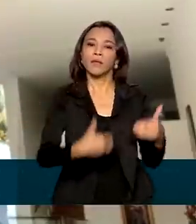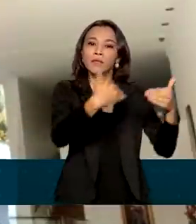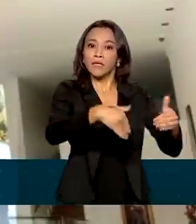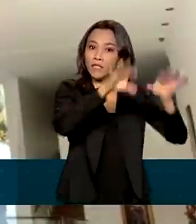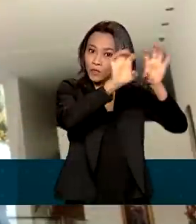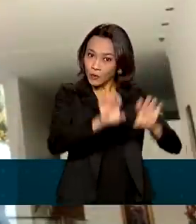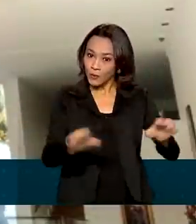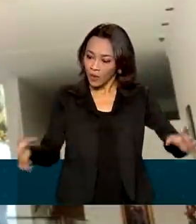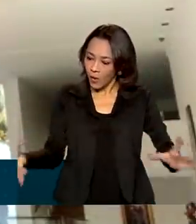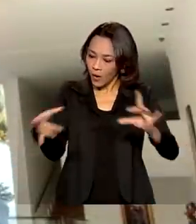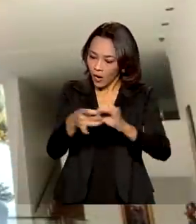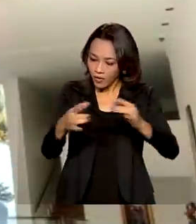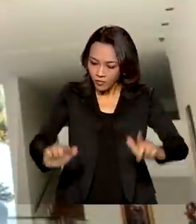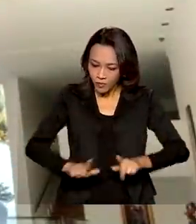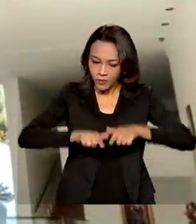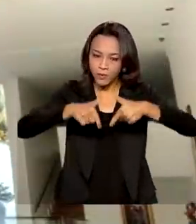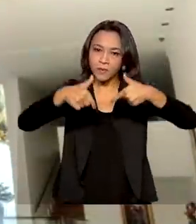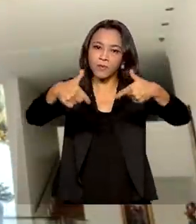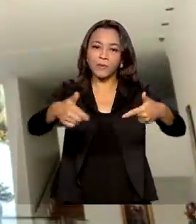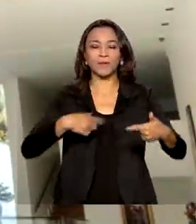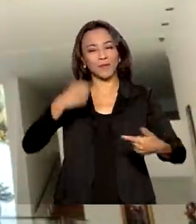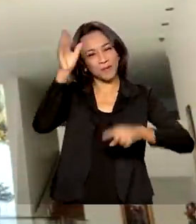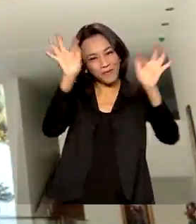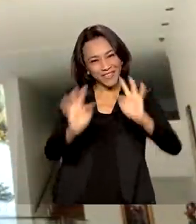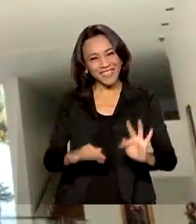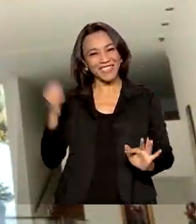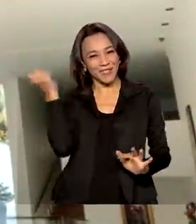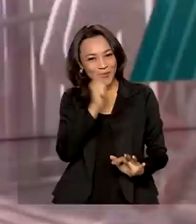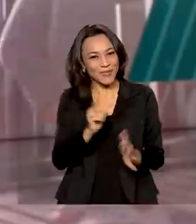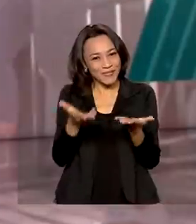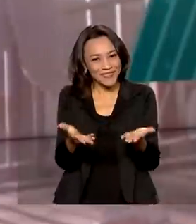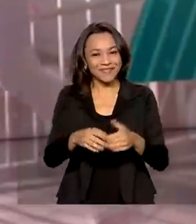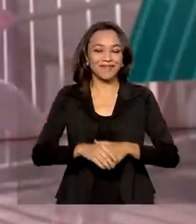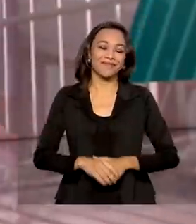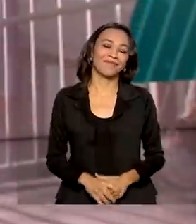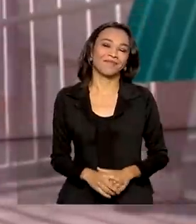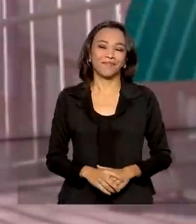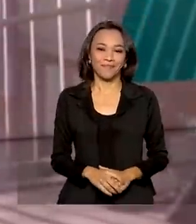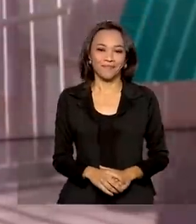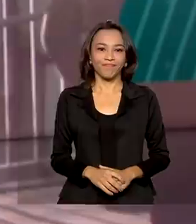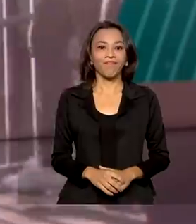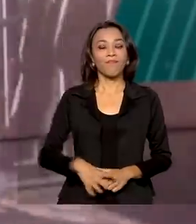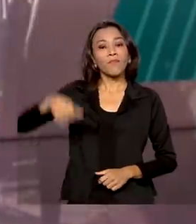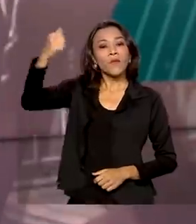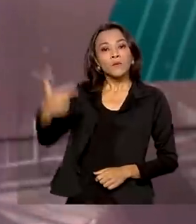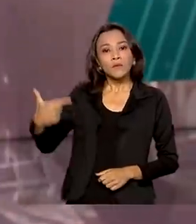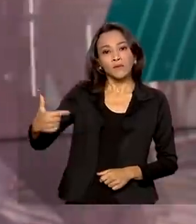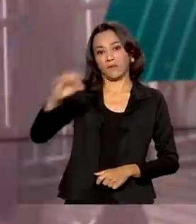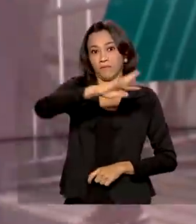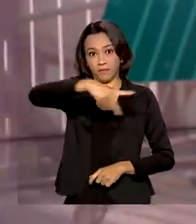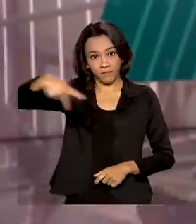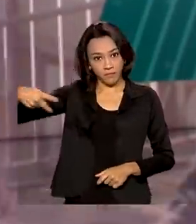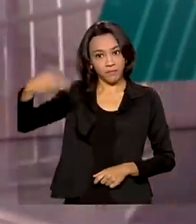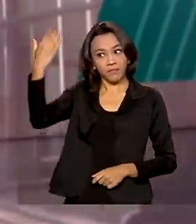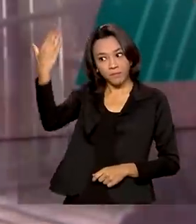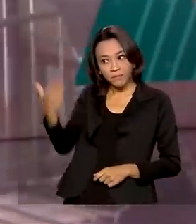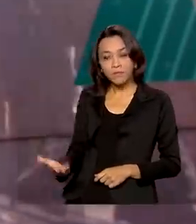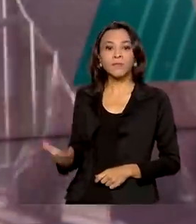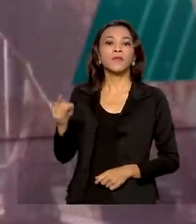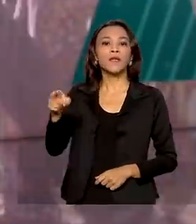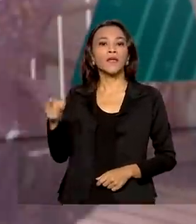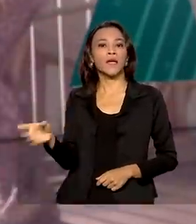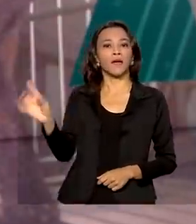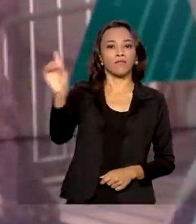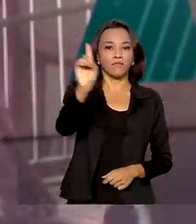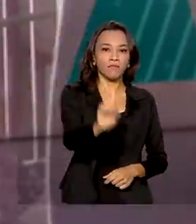Estamos muito felizes com mais essa conquista da sociedade brasileira. O vice-presidente Hamilton Mourão, que também preside o